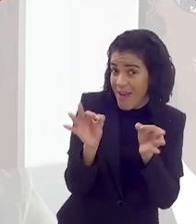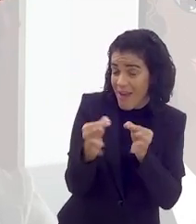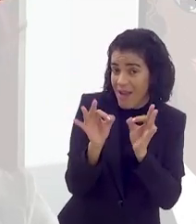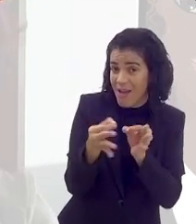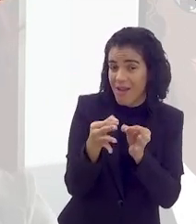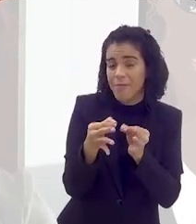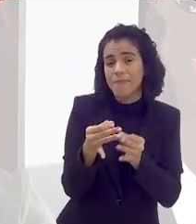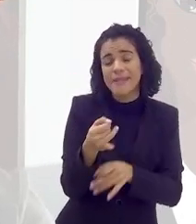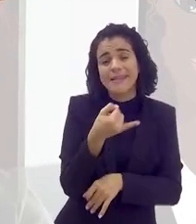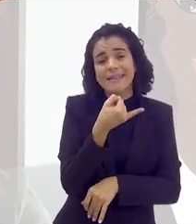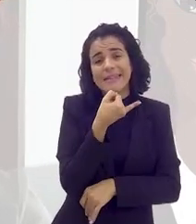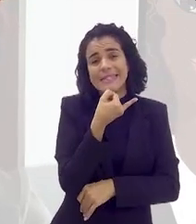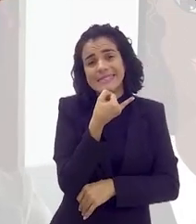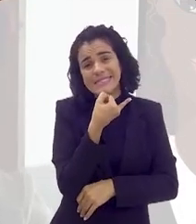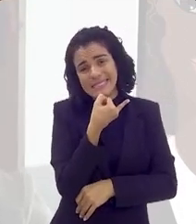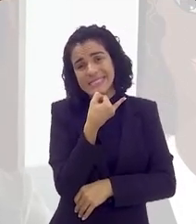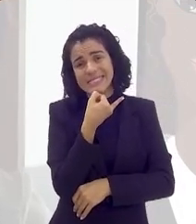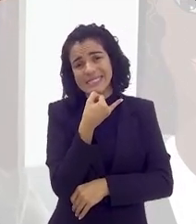e assim,